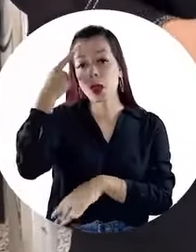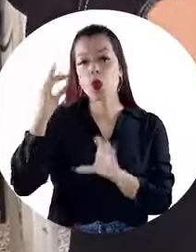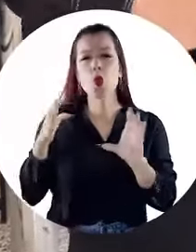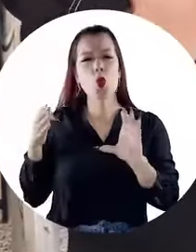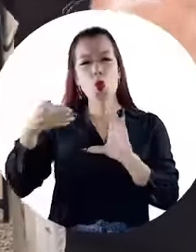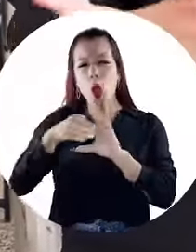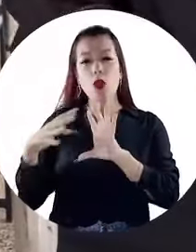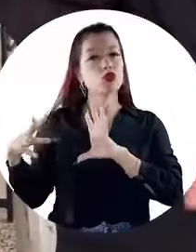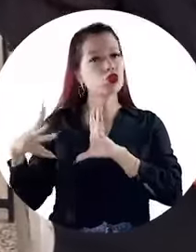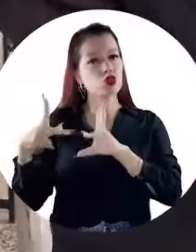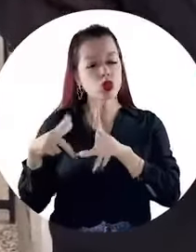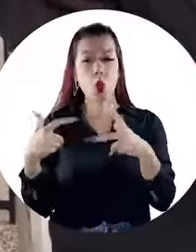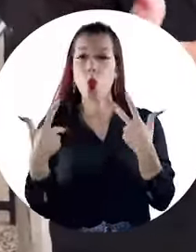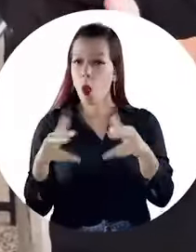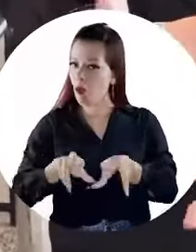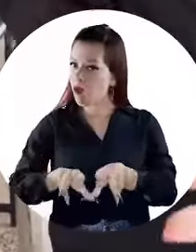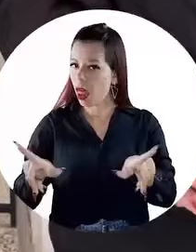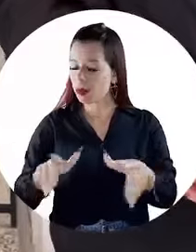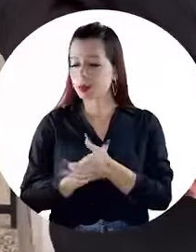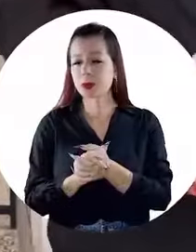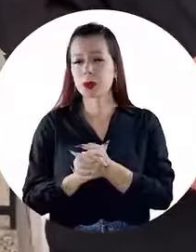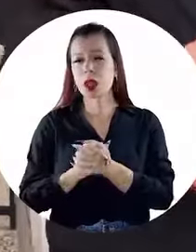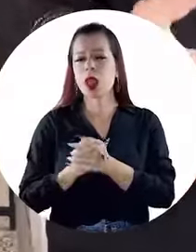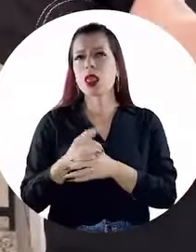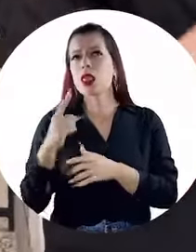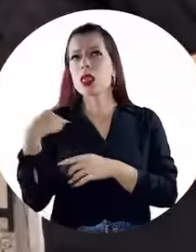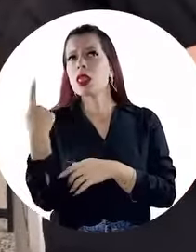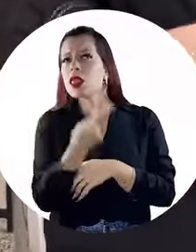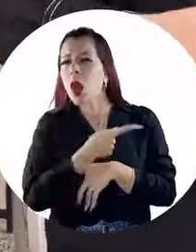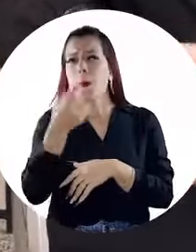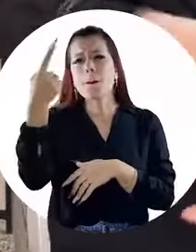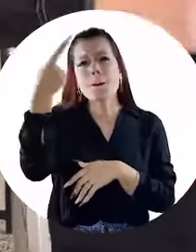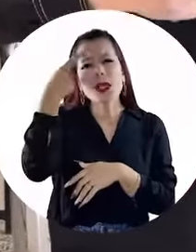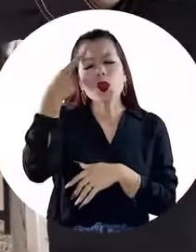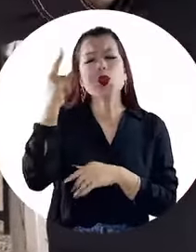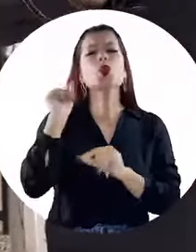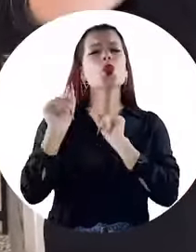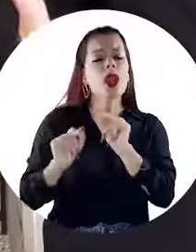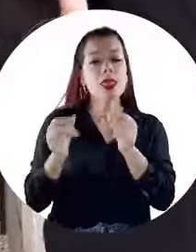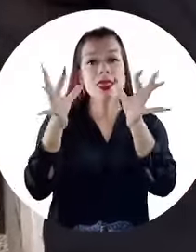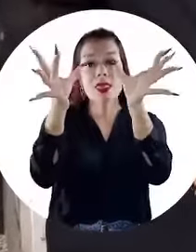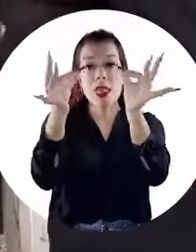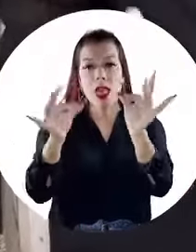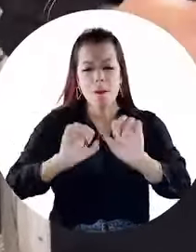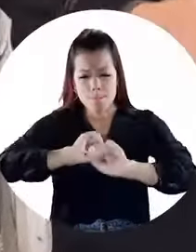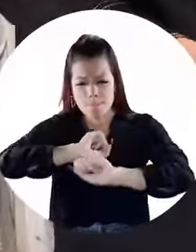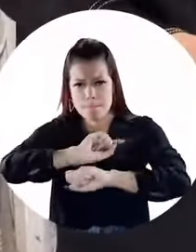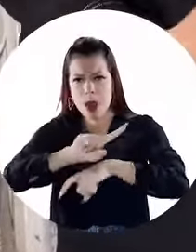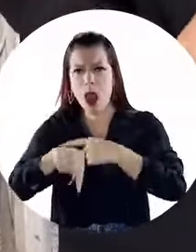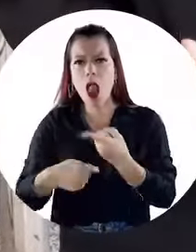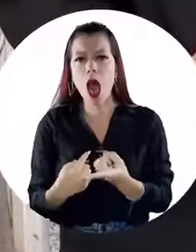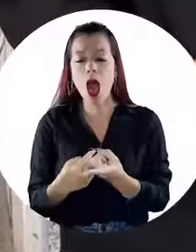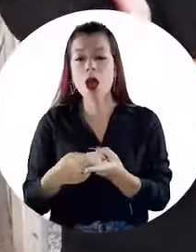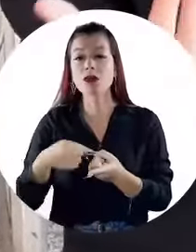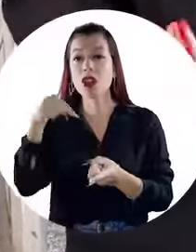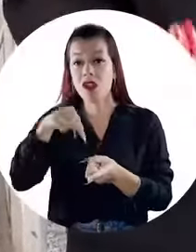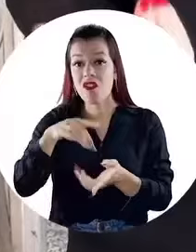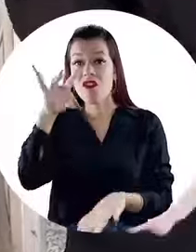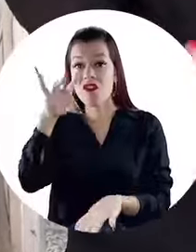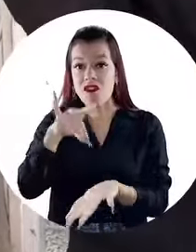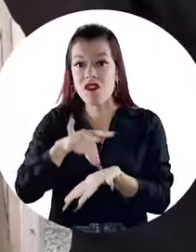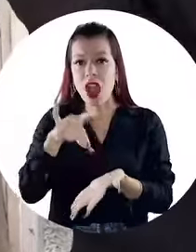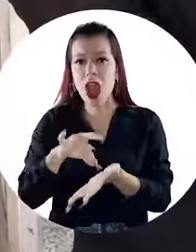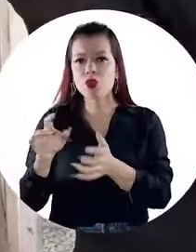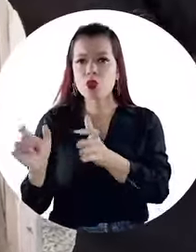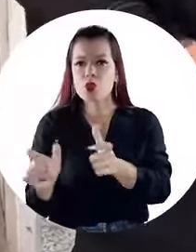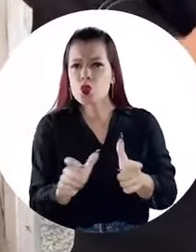pensamos no projeto Bioparque para Todos, Iguais na Diferença, onde nós pensamos nos detalhes para poder transformar, de fato, o